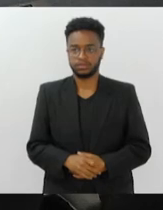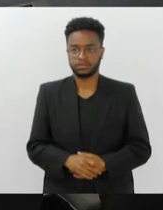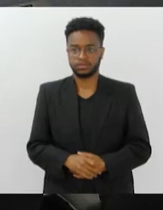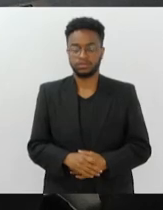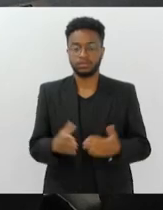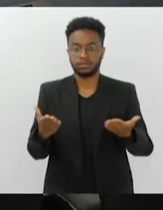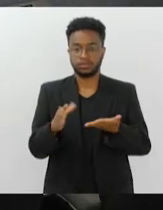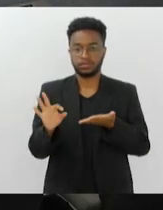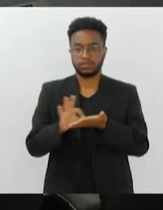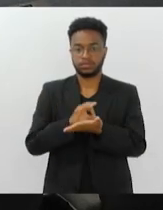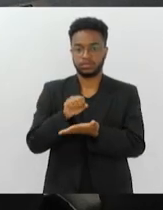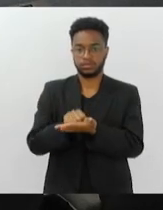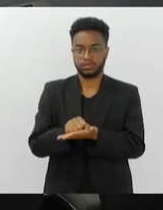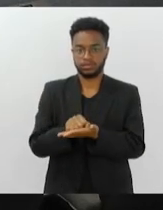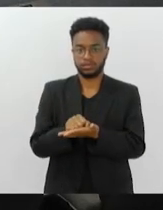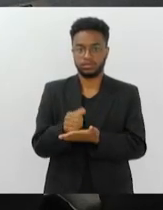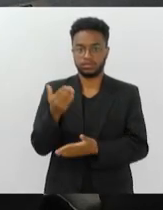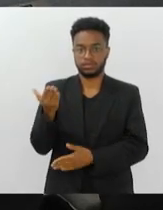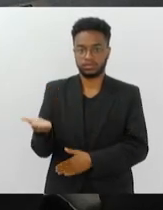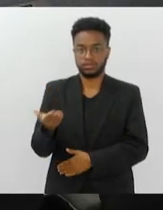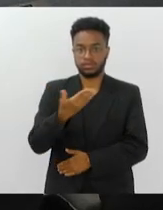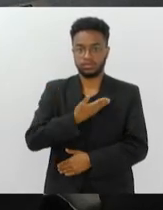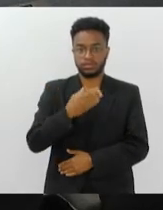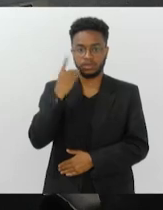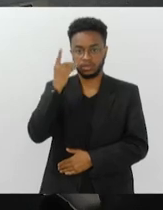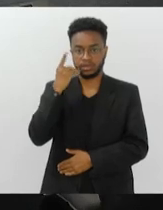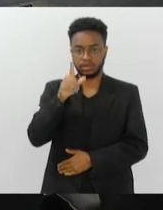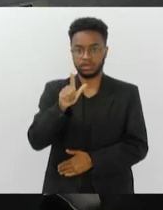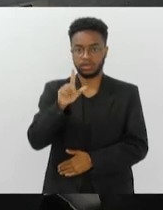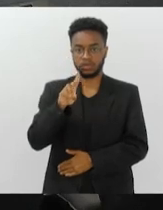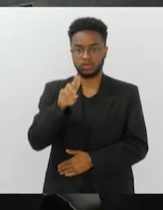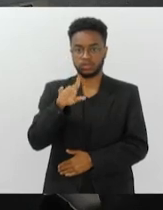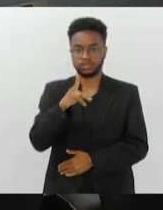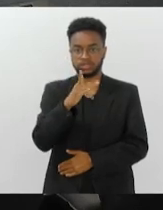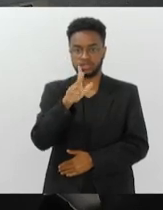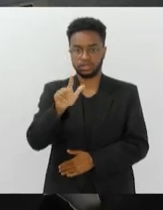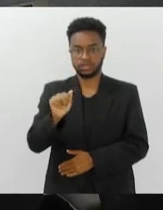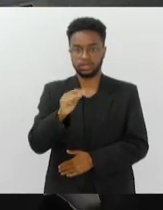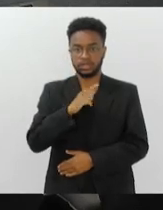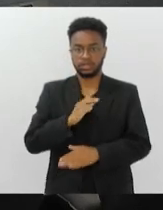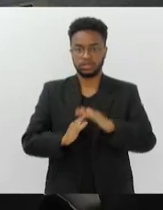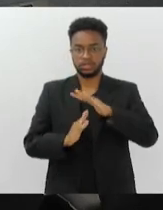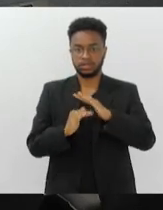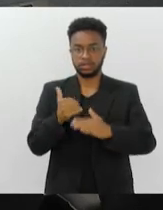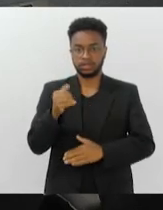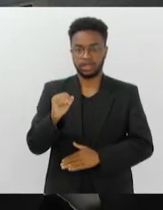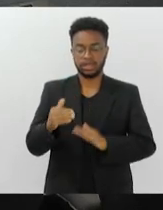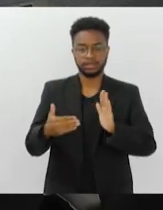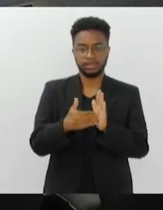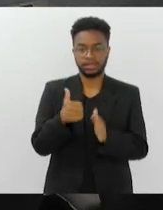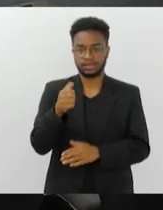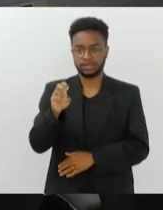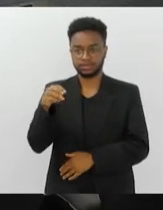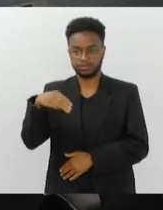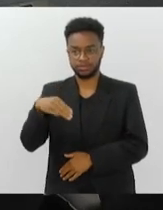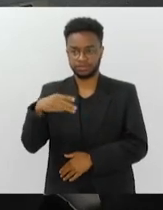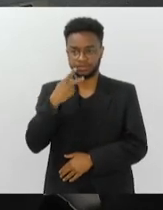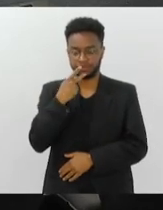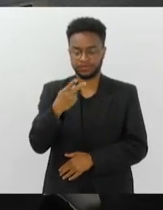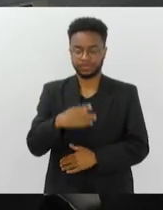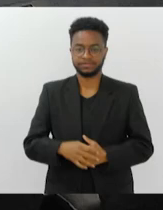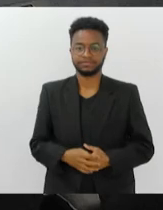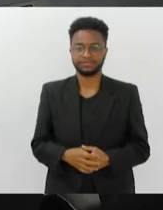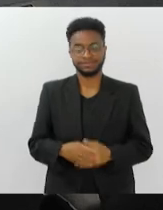Próxima oradora inscrita, nossa amiga deputada Lucinha, que tem também um tempo de 10 a 15 minutos. Obrigada.